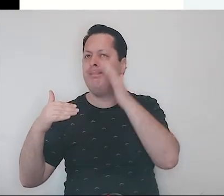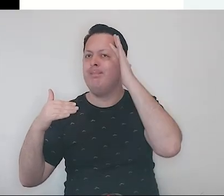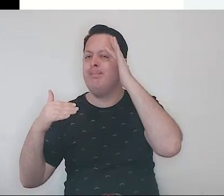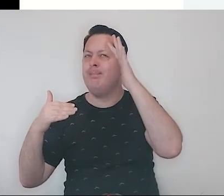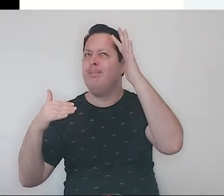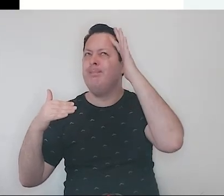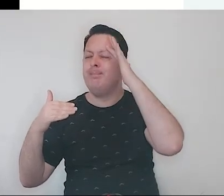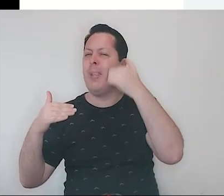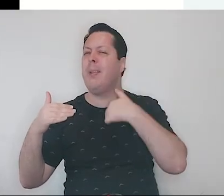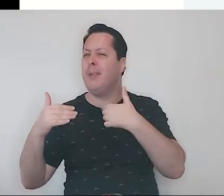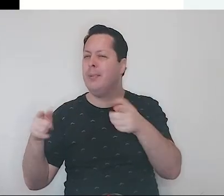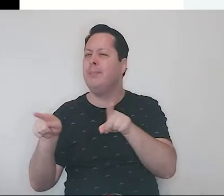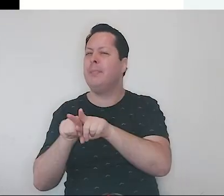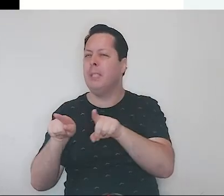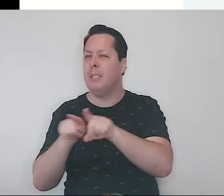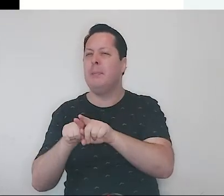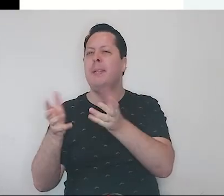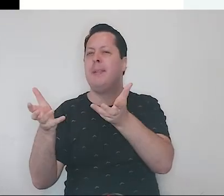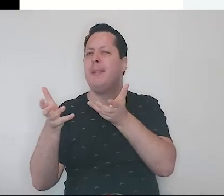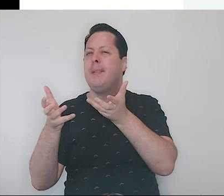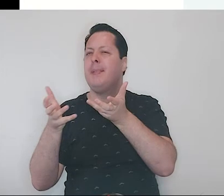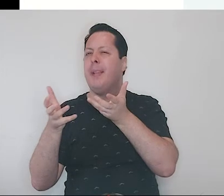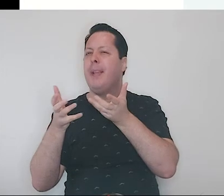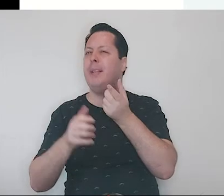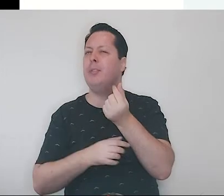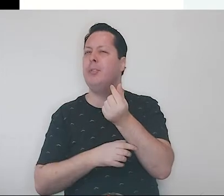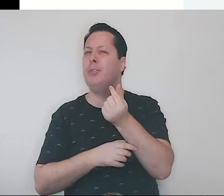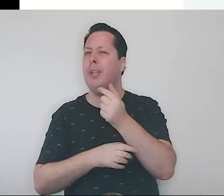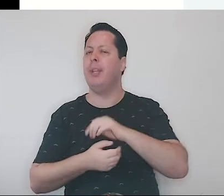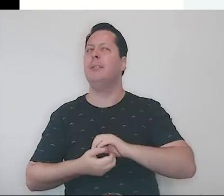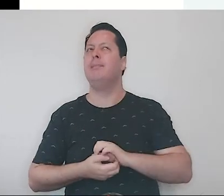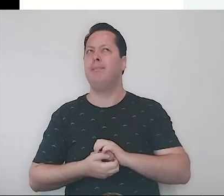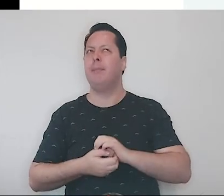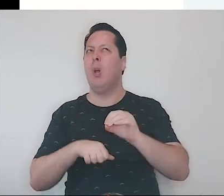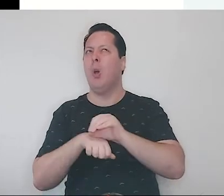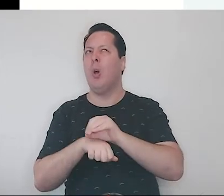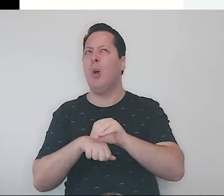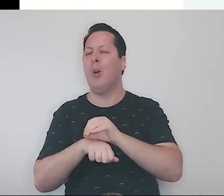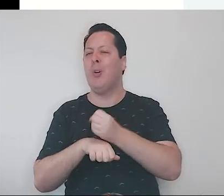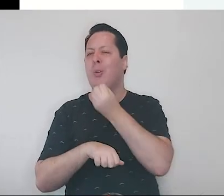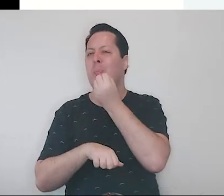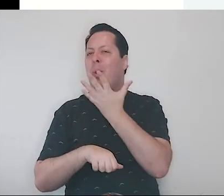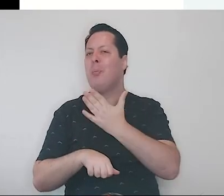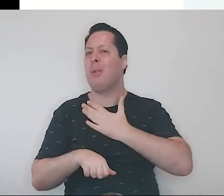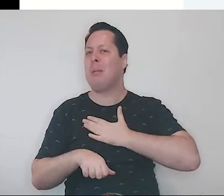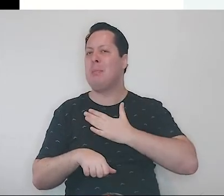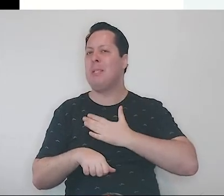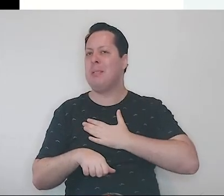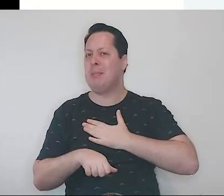Ah, eu também vou querer muito dinheiro. Moedas de ouro é muito bom para mim.